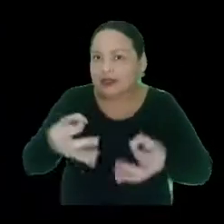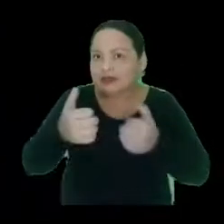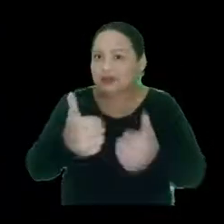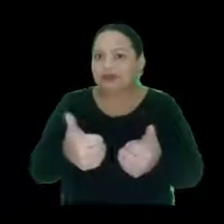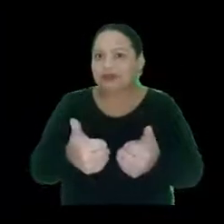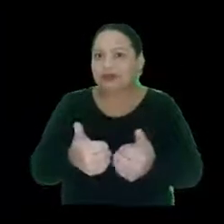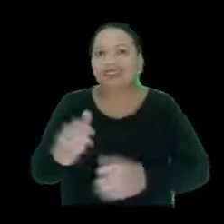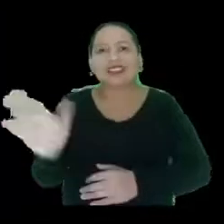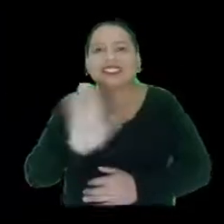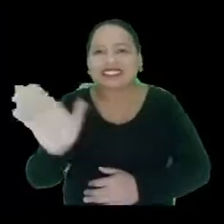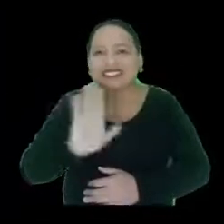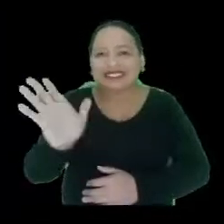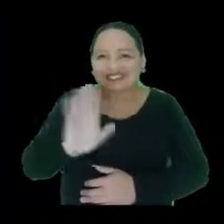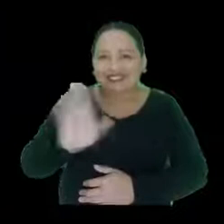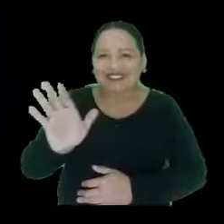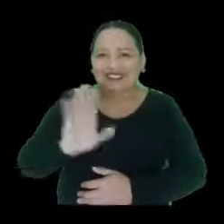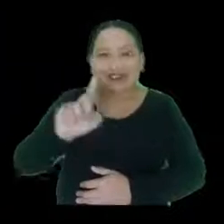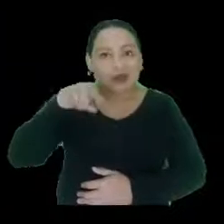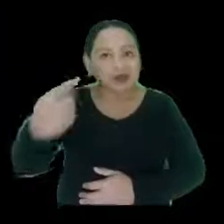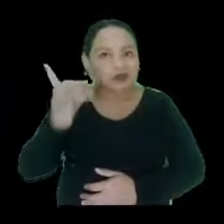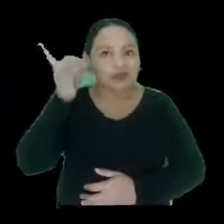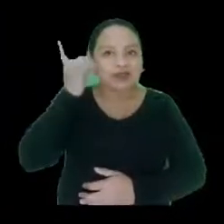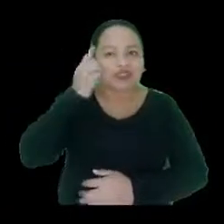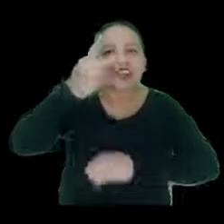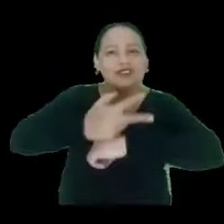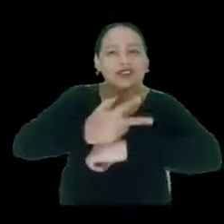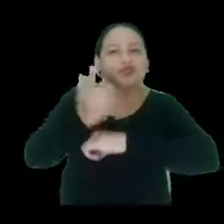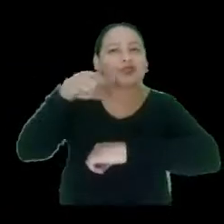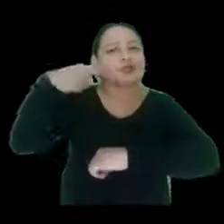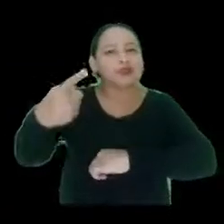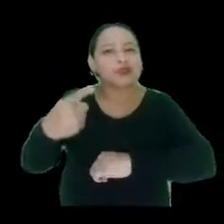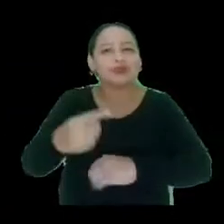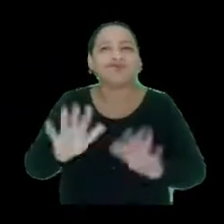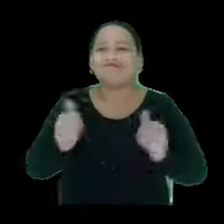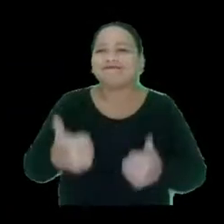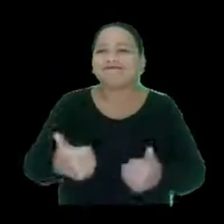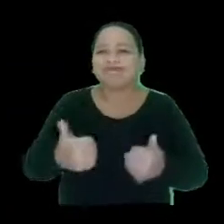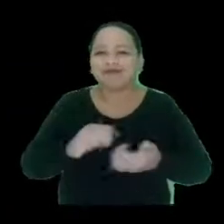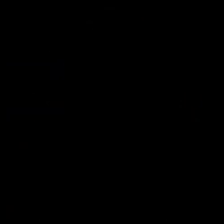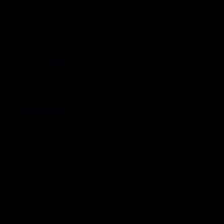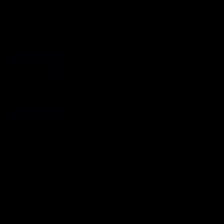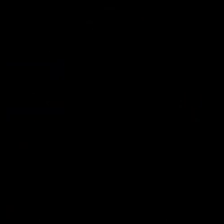Tá certo, pessoal? Até mais. gente fica... Daqui uns dias vamos ter outros vídeos, tá bem?